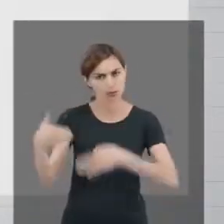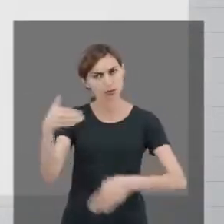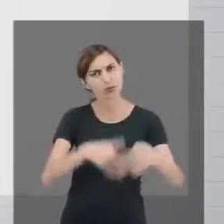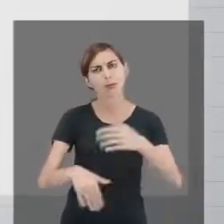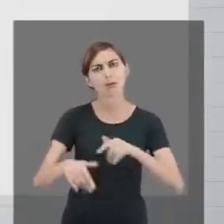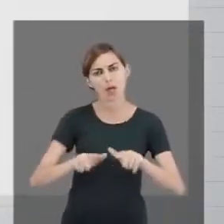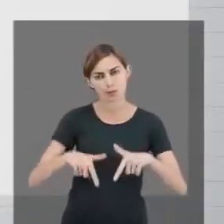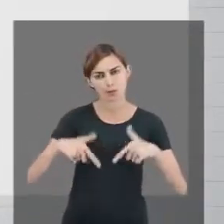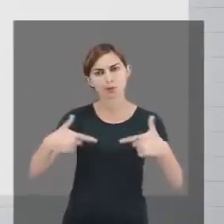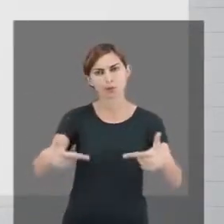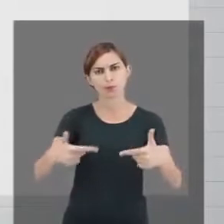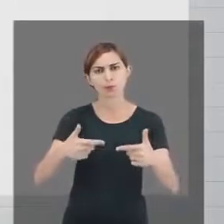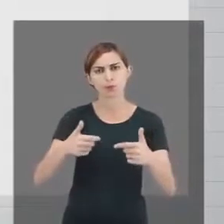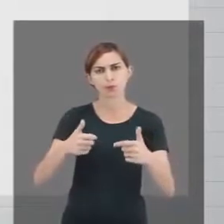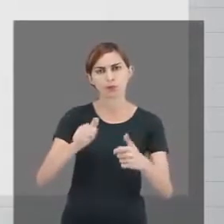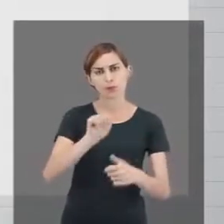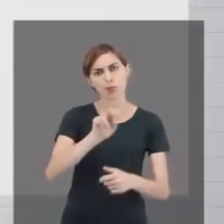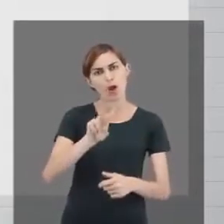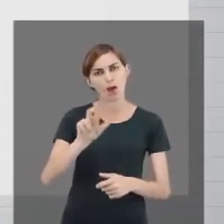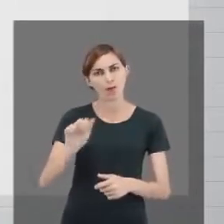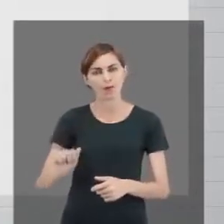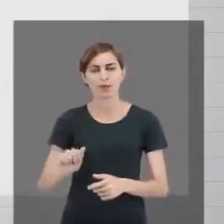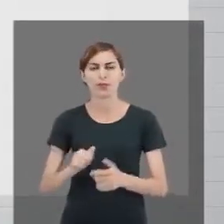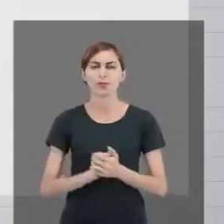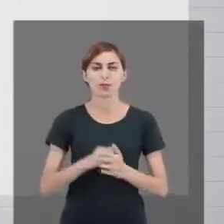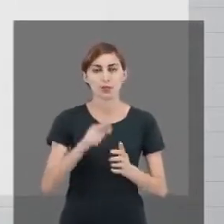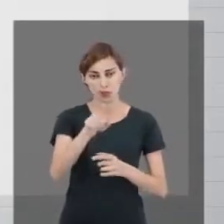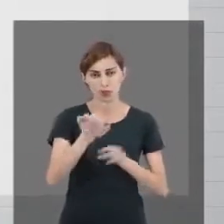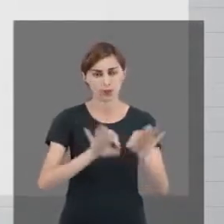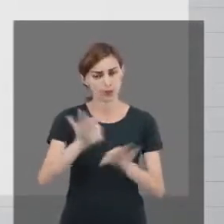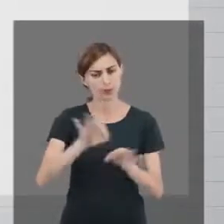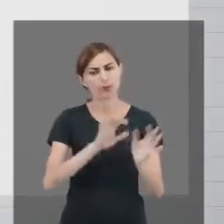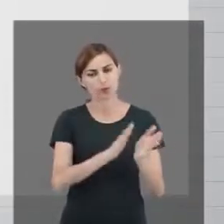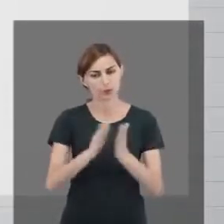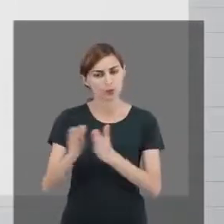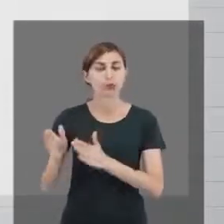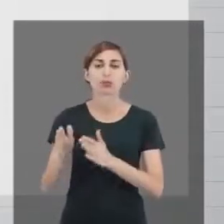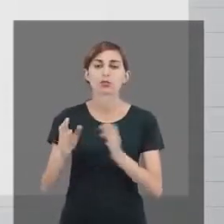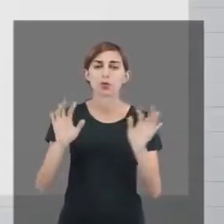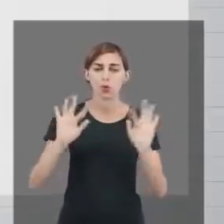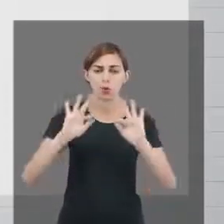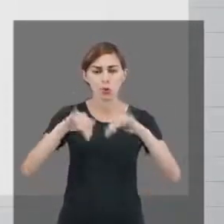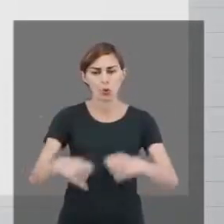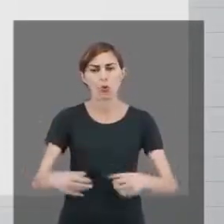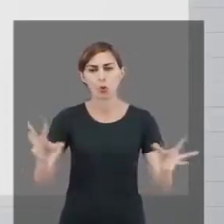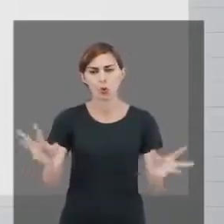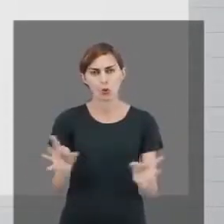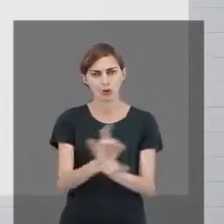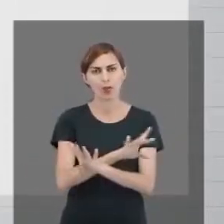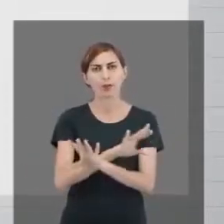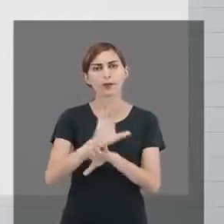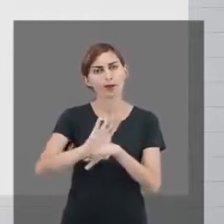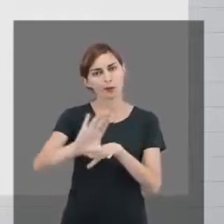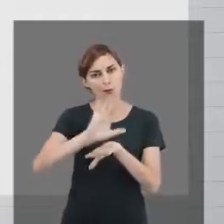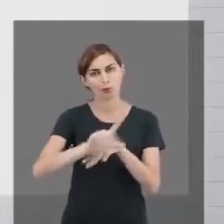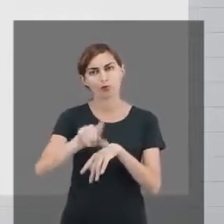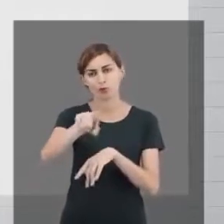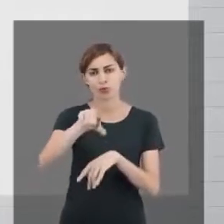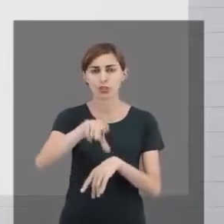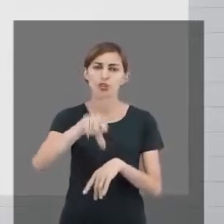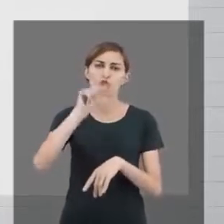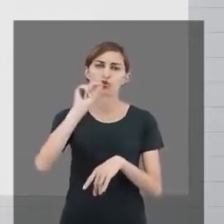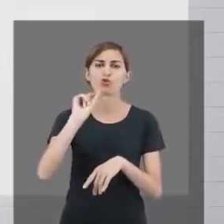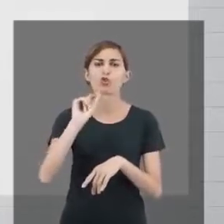ativamente do ambiente virtual. Então, se prepare, se organize para poder concluir muito bem esse curso que você